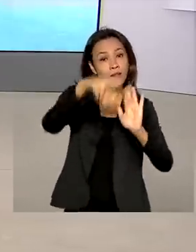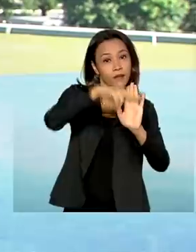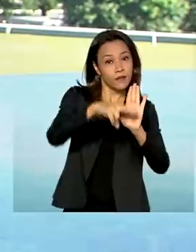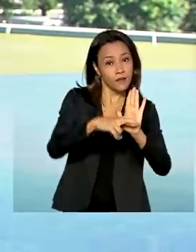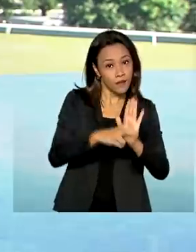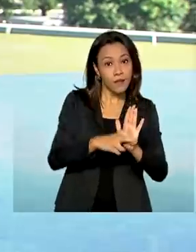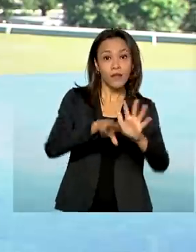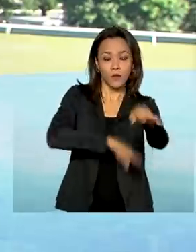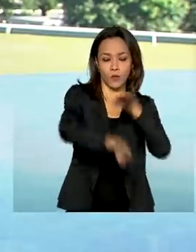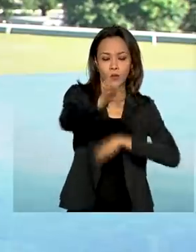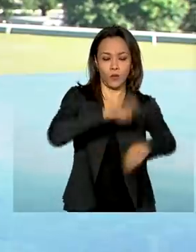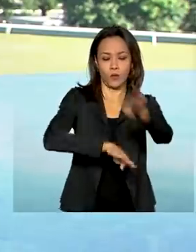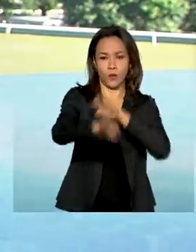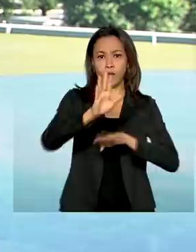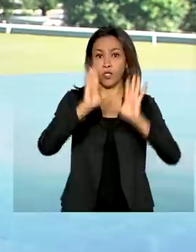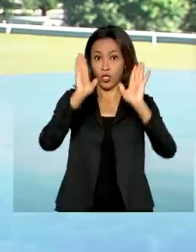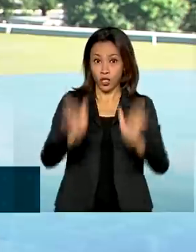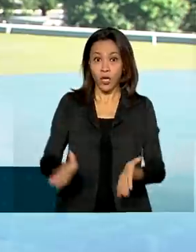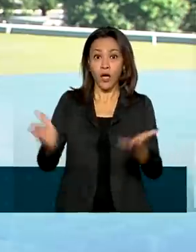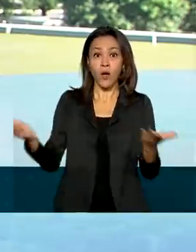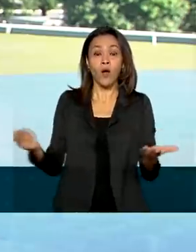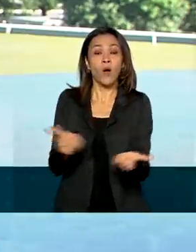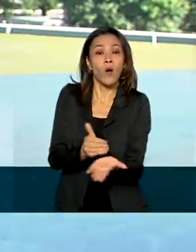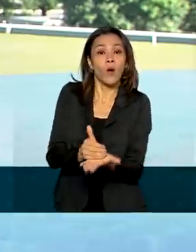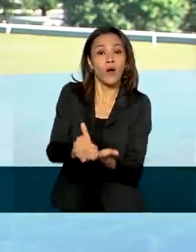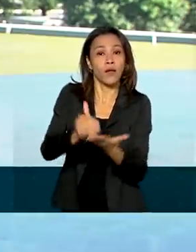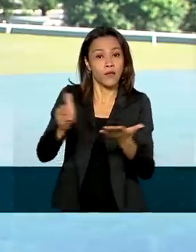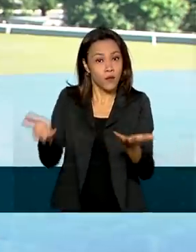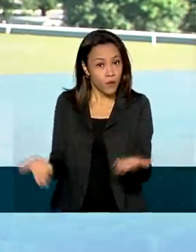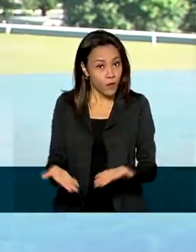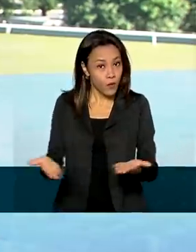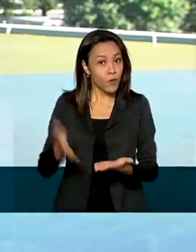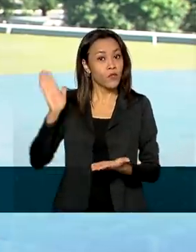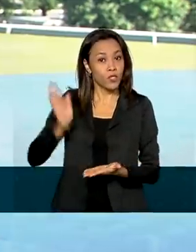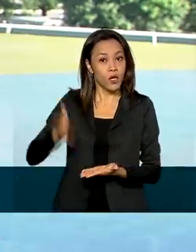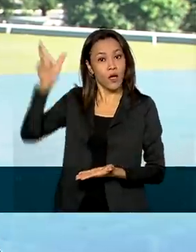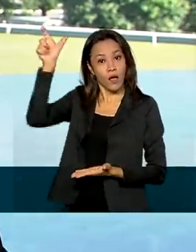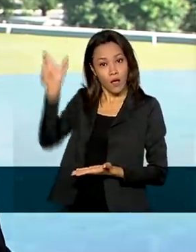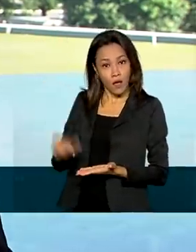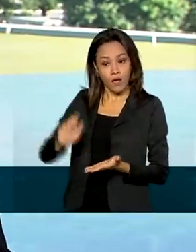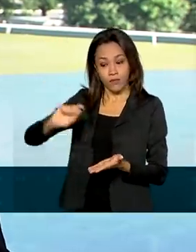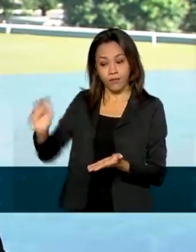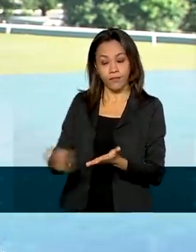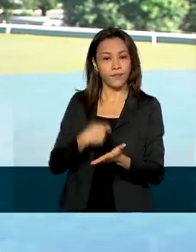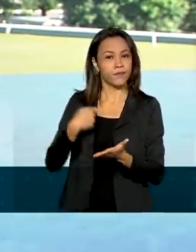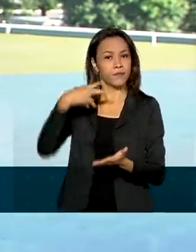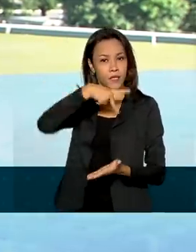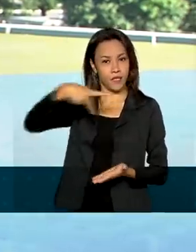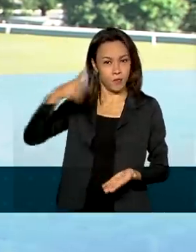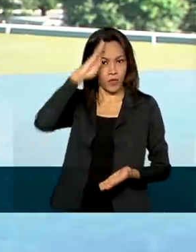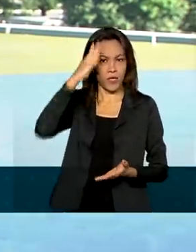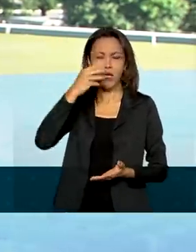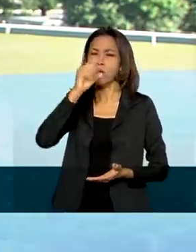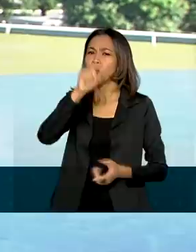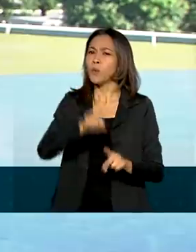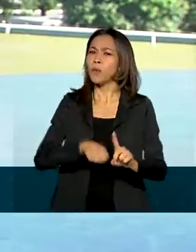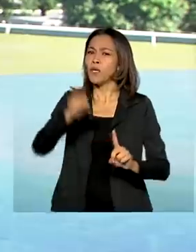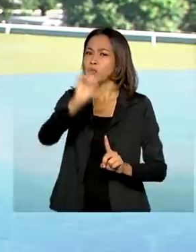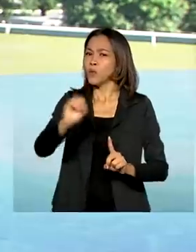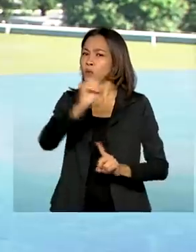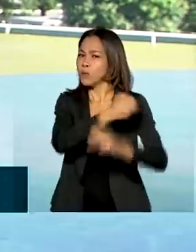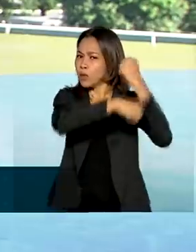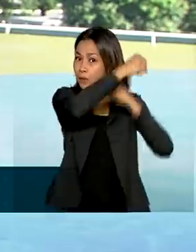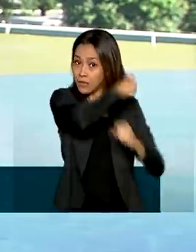Brasileiro de Trânsito, que entram em vigor hoje, foram sancionadas pelo presidente Jair Bolsonaro em outubro do ano passado. E a principal